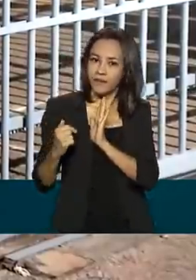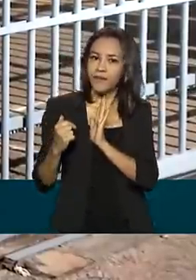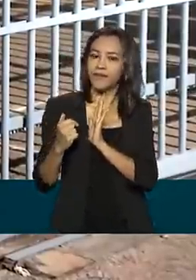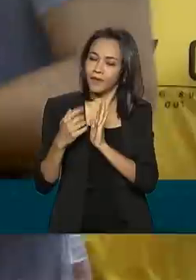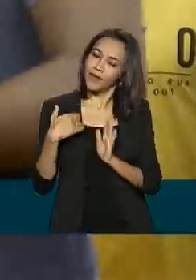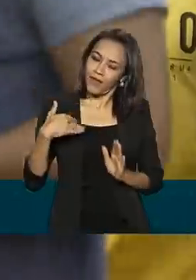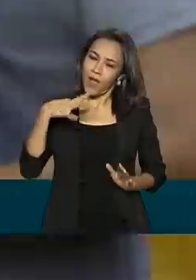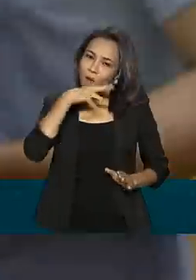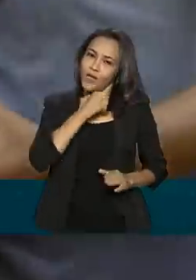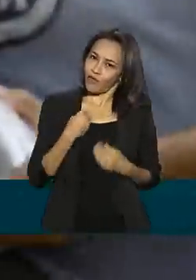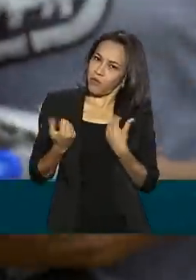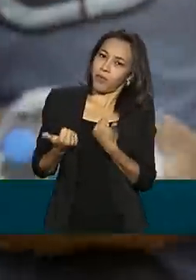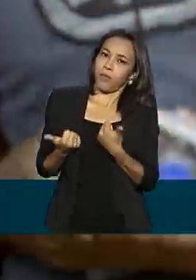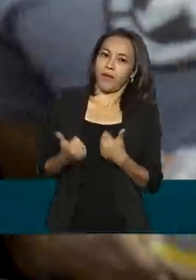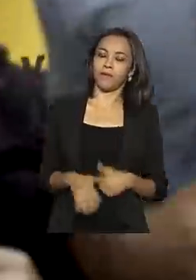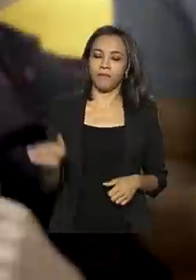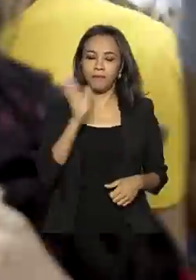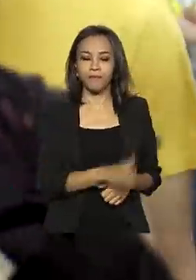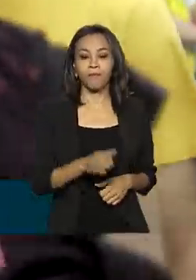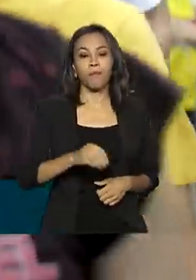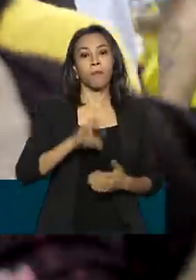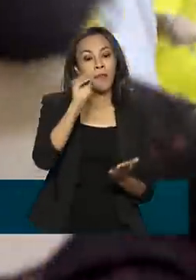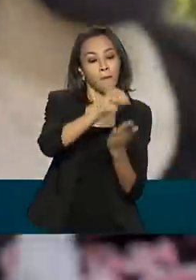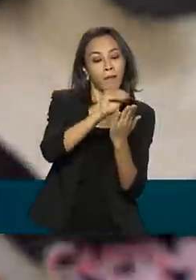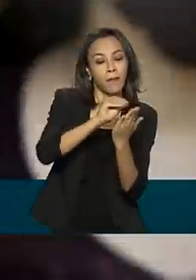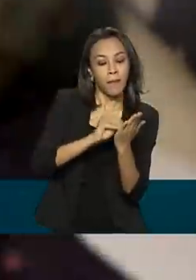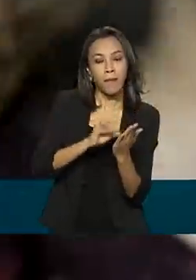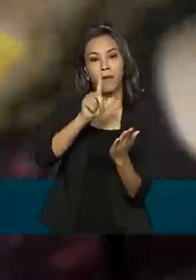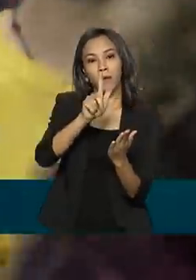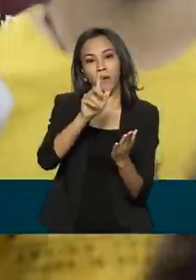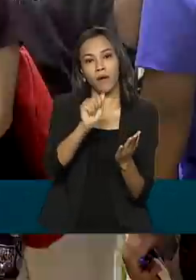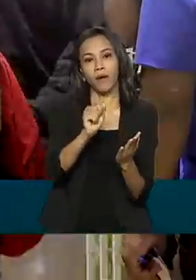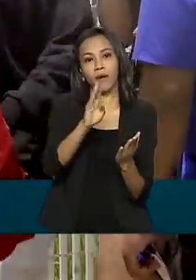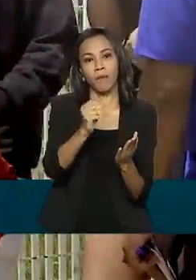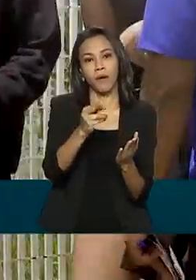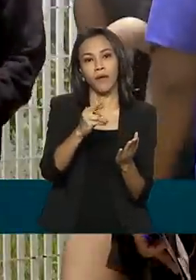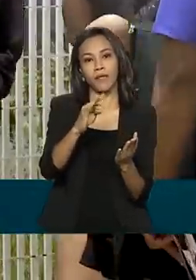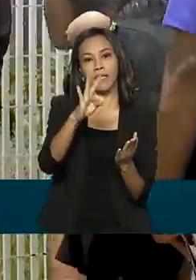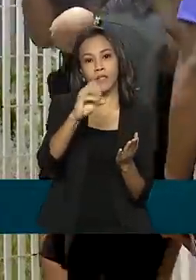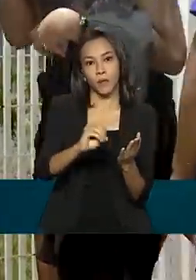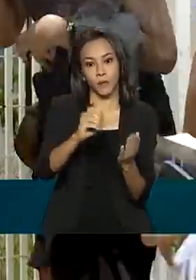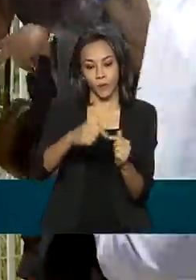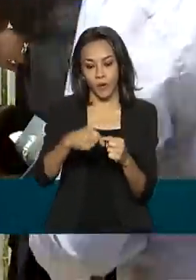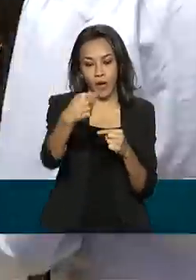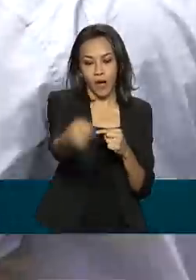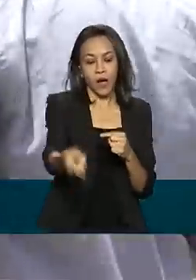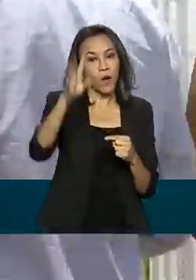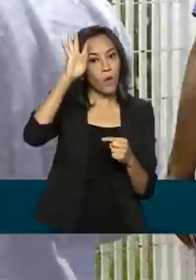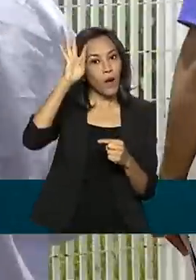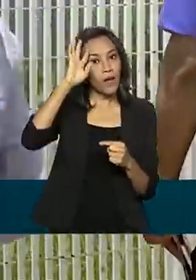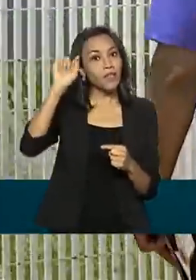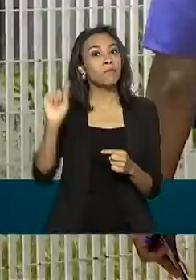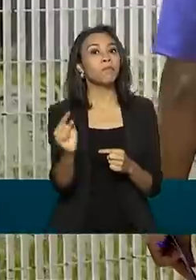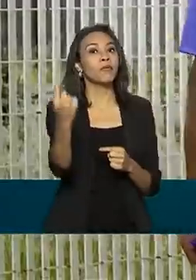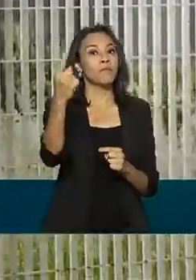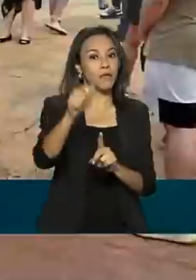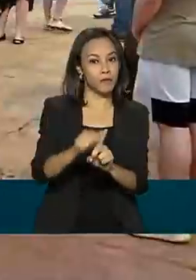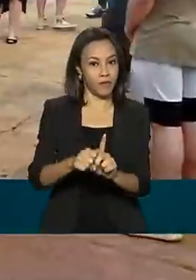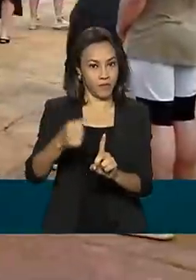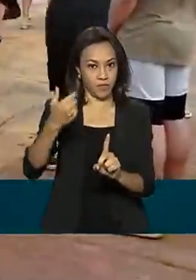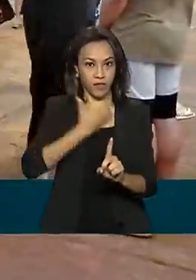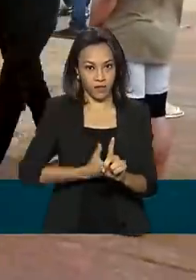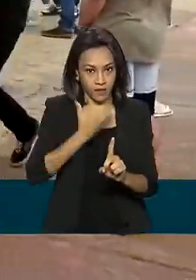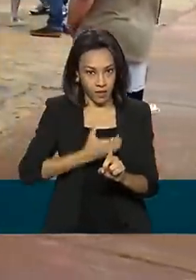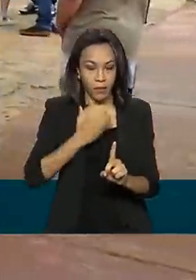que eu fui muito bem. O gabarito oficial do Enem vai ser disponibilizado nesta quarta-feira, dia 1º de dezembro. Já o resultado